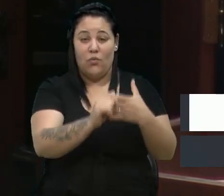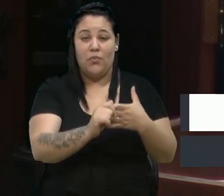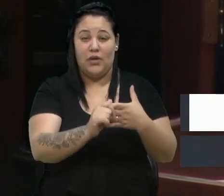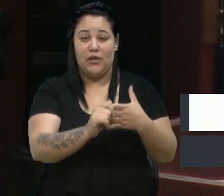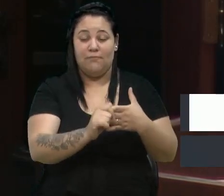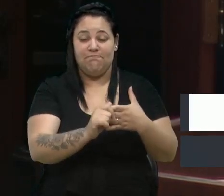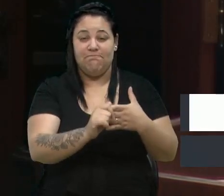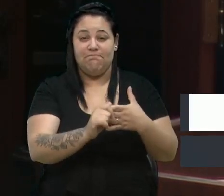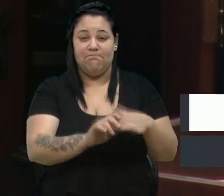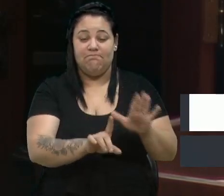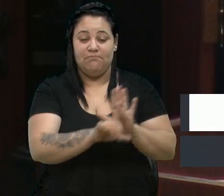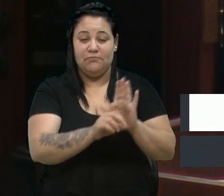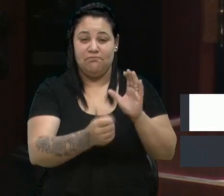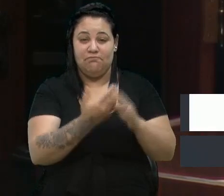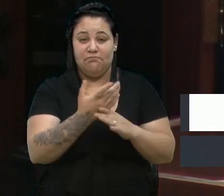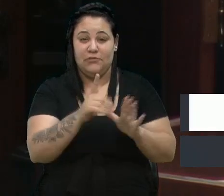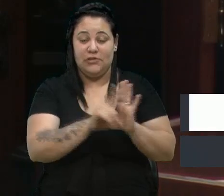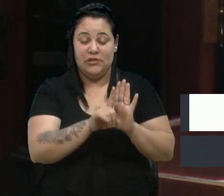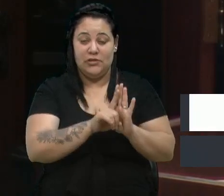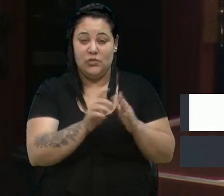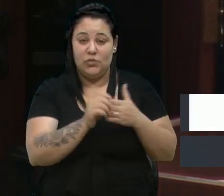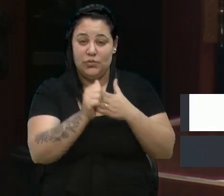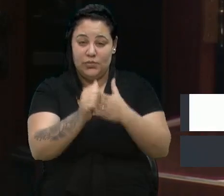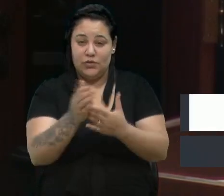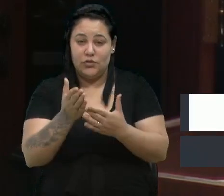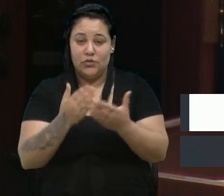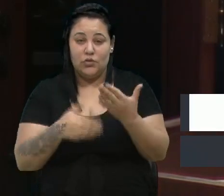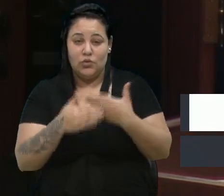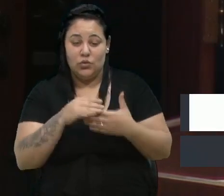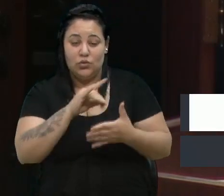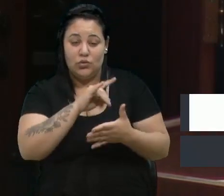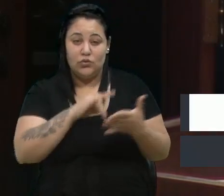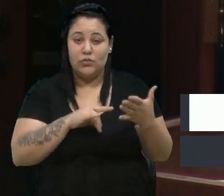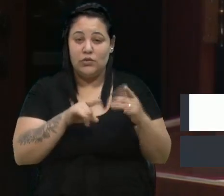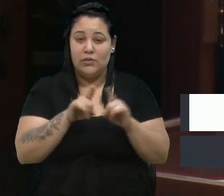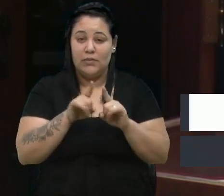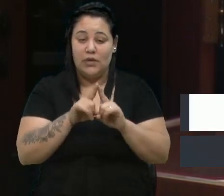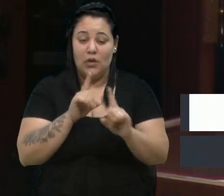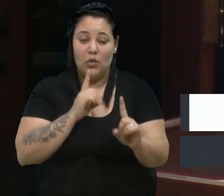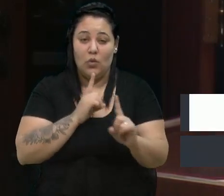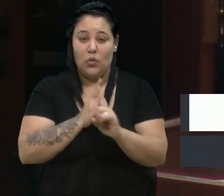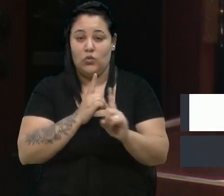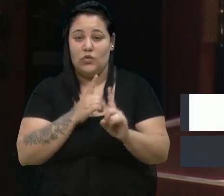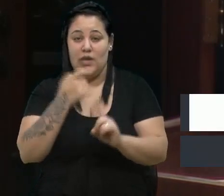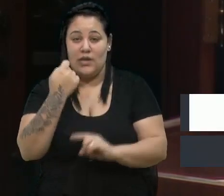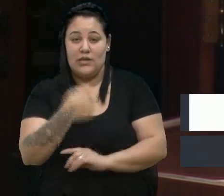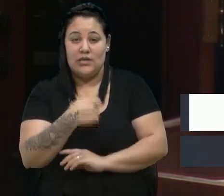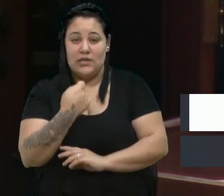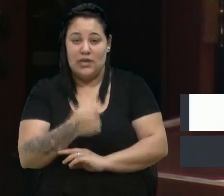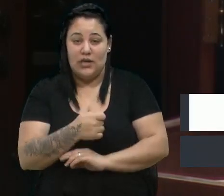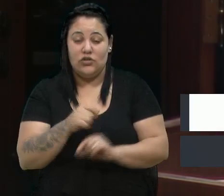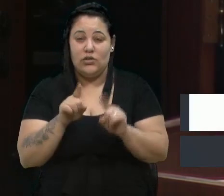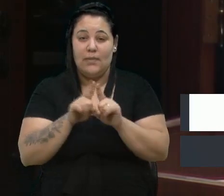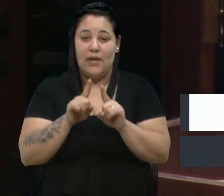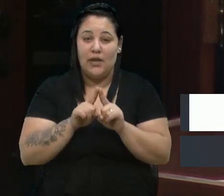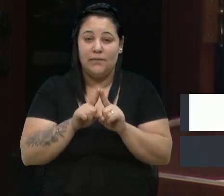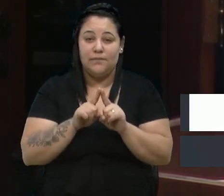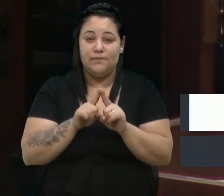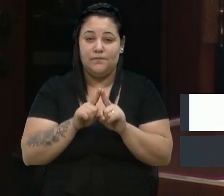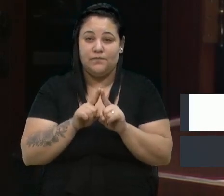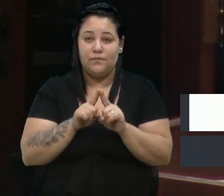criação desse dossiê vem ao encontro da necessidade de sermos